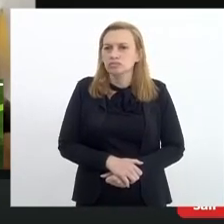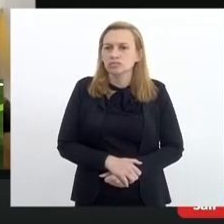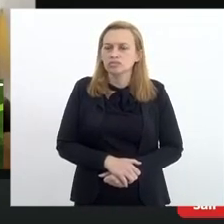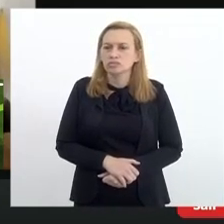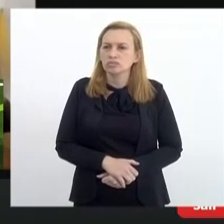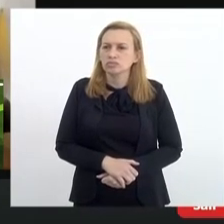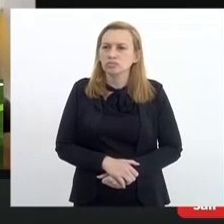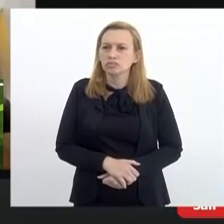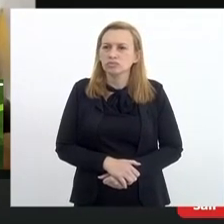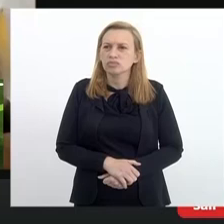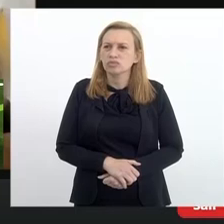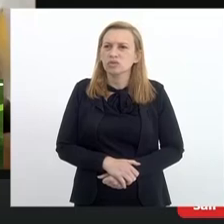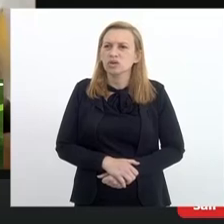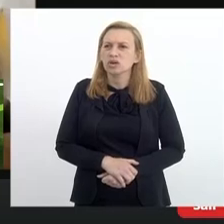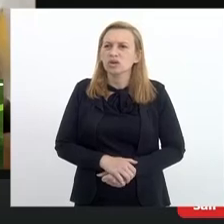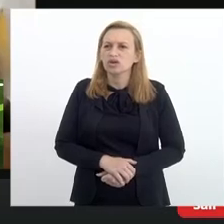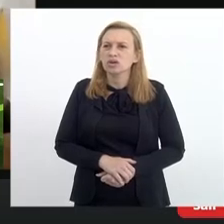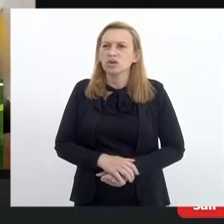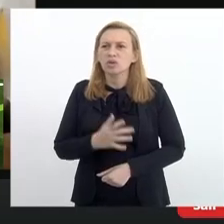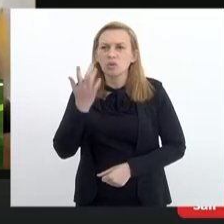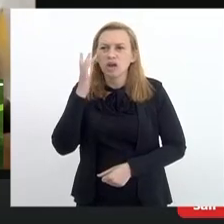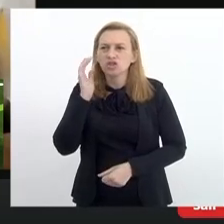o pessoalzinho acho que congelou, né?